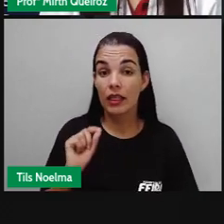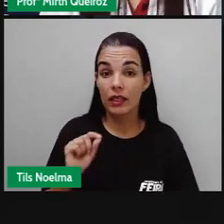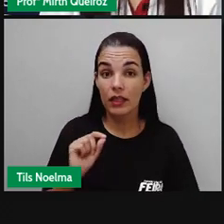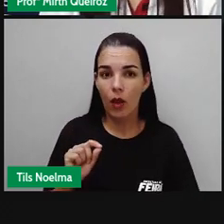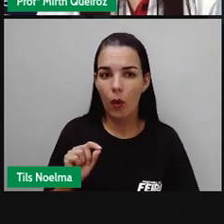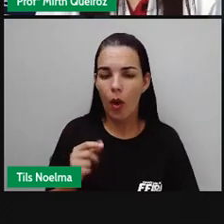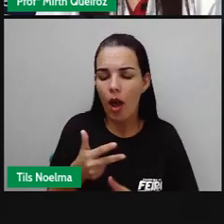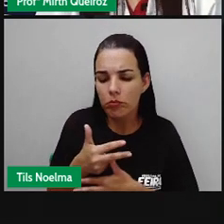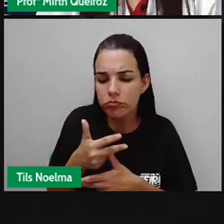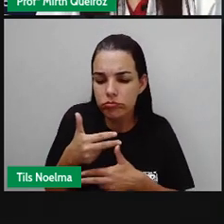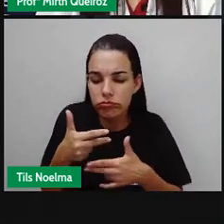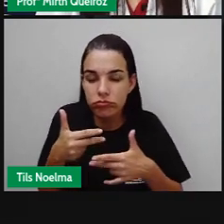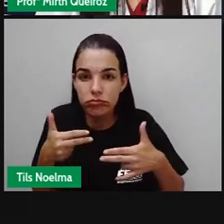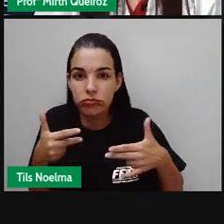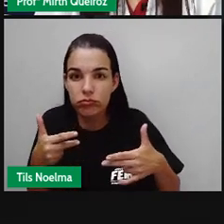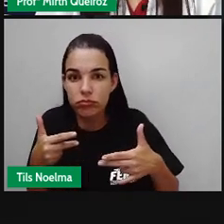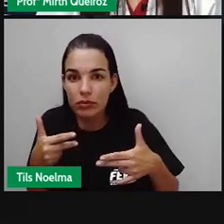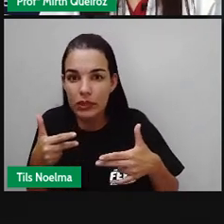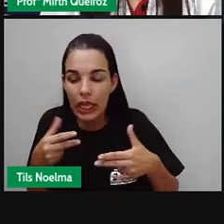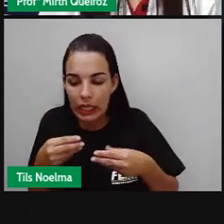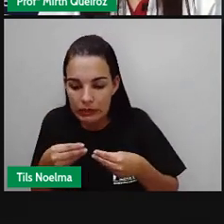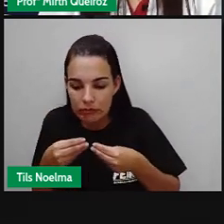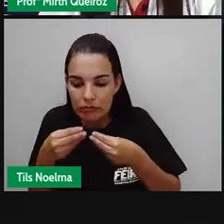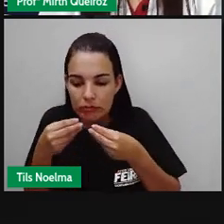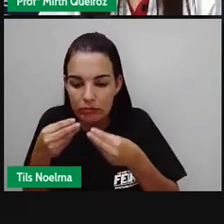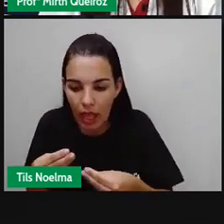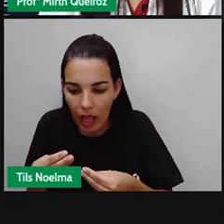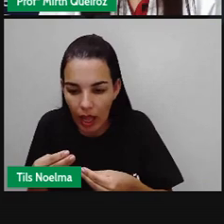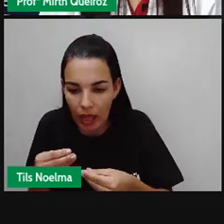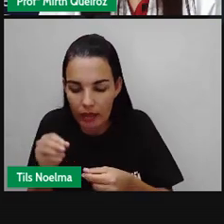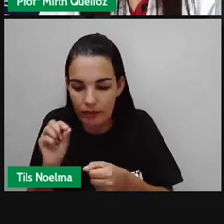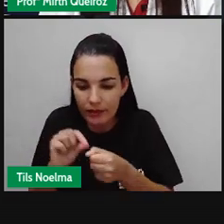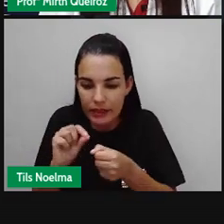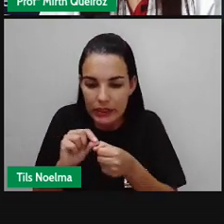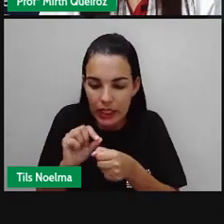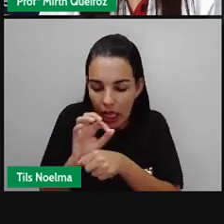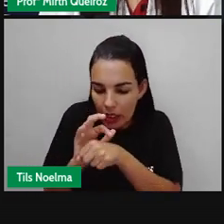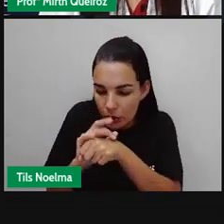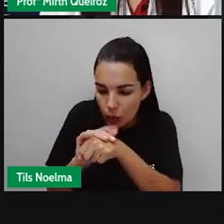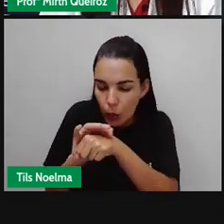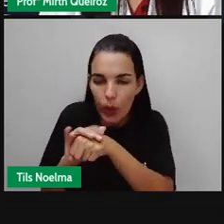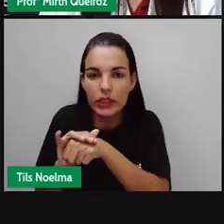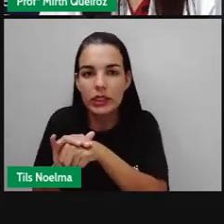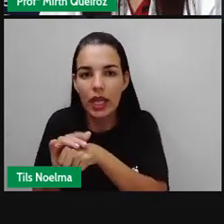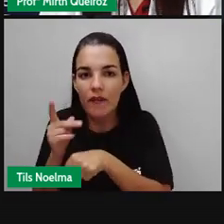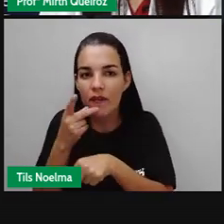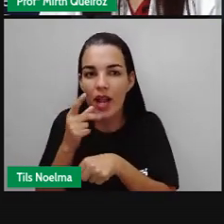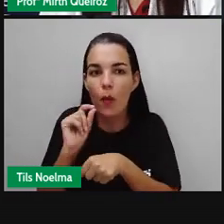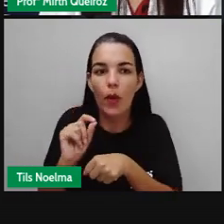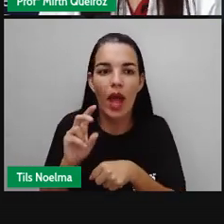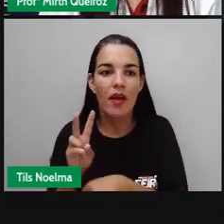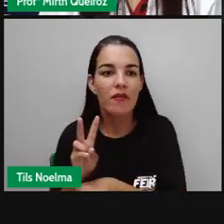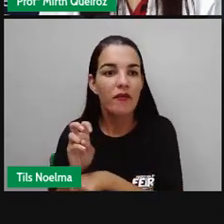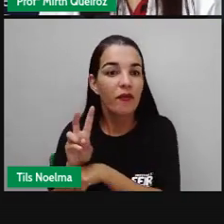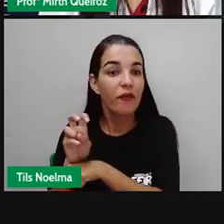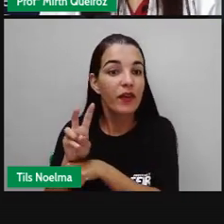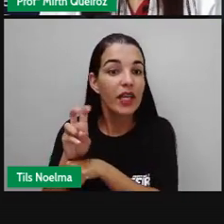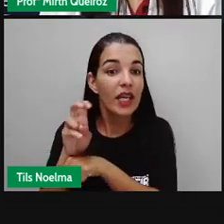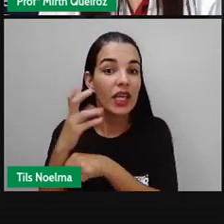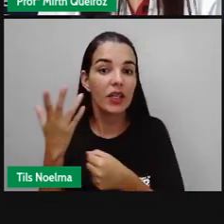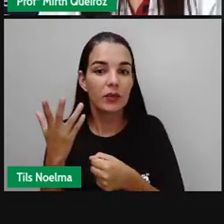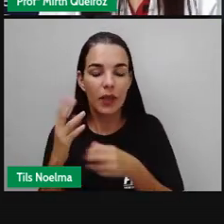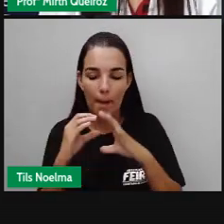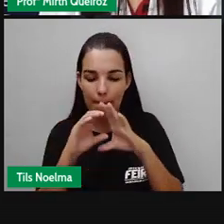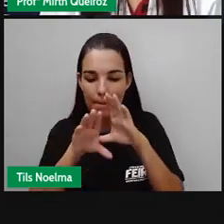Seres causadores de doenças. Vamos falar sobre vírus, bactérias, fungos, protozoários, que são